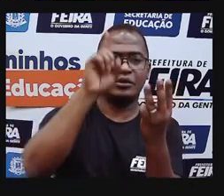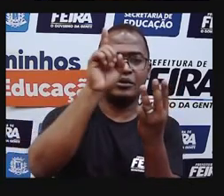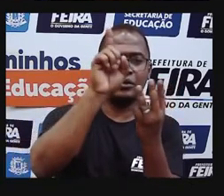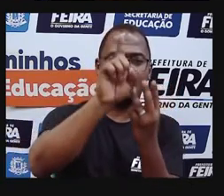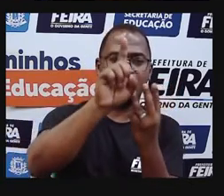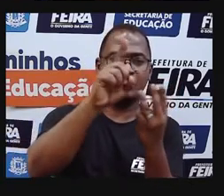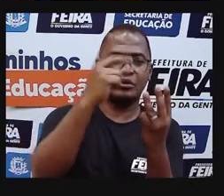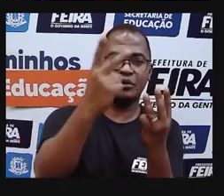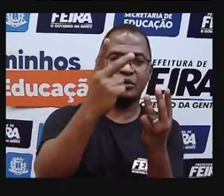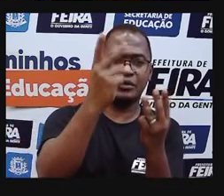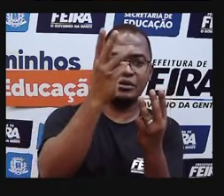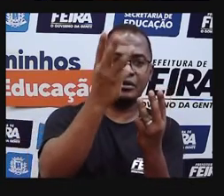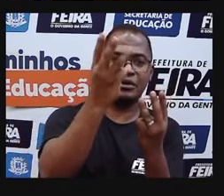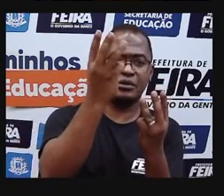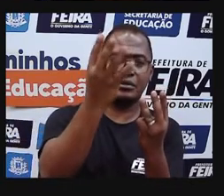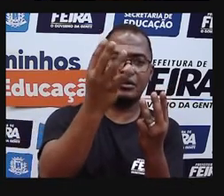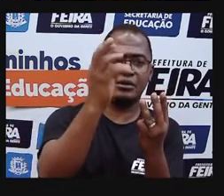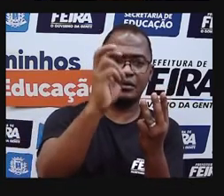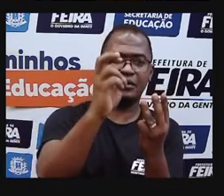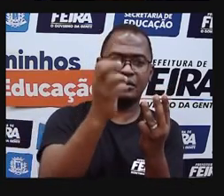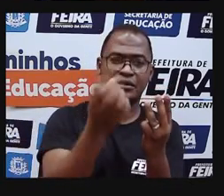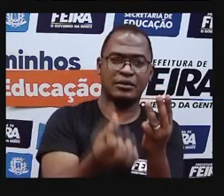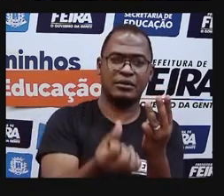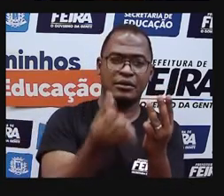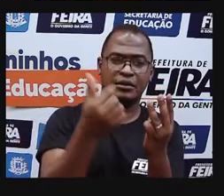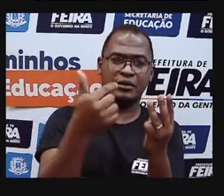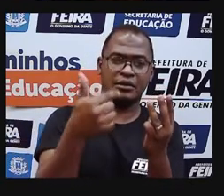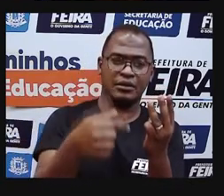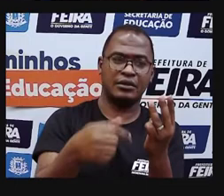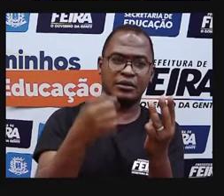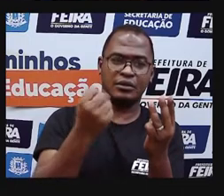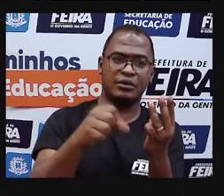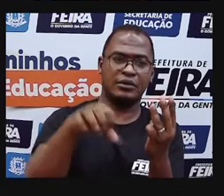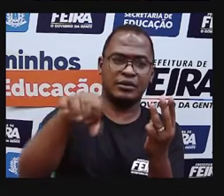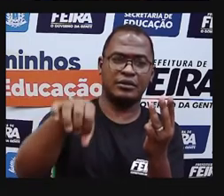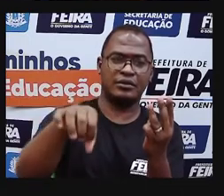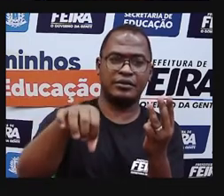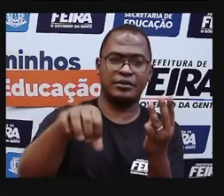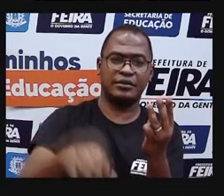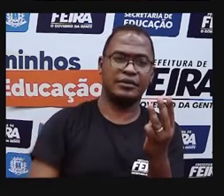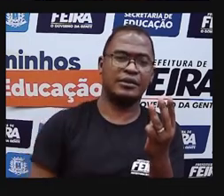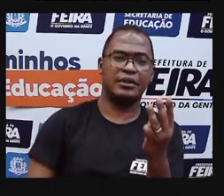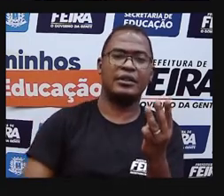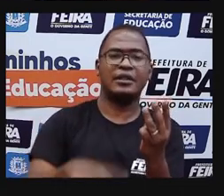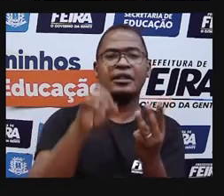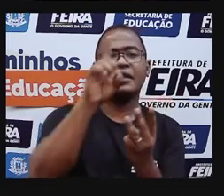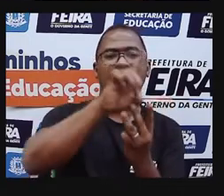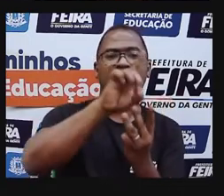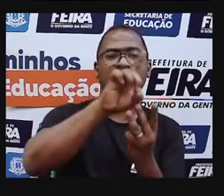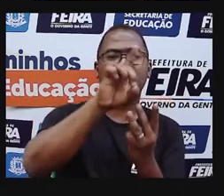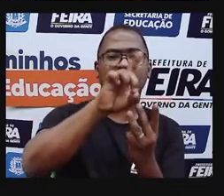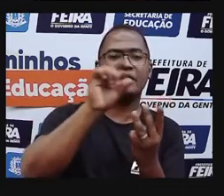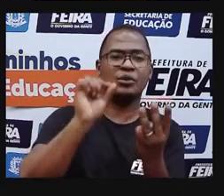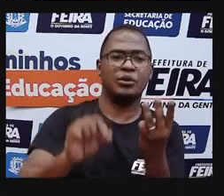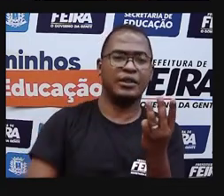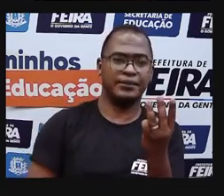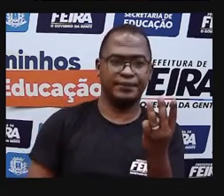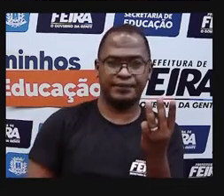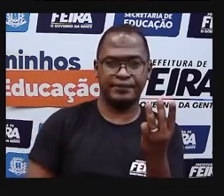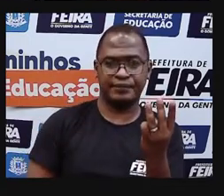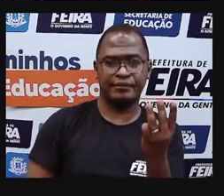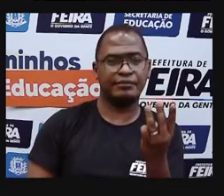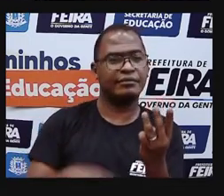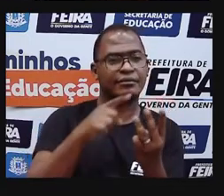5, 6, 7, 8, 9. E as dezenas, gente, são esses números, né? Que o nome já